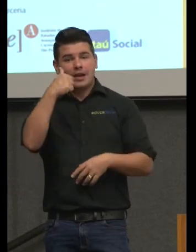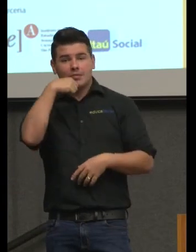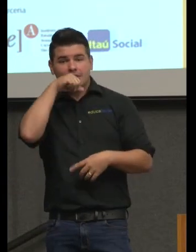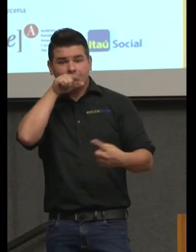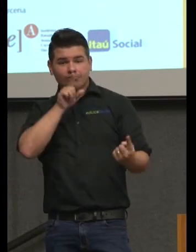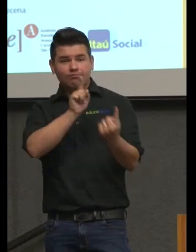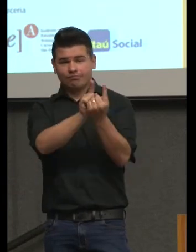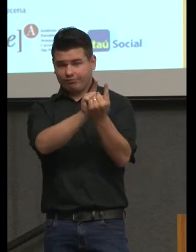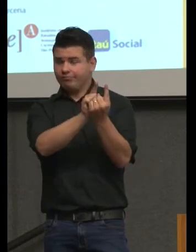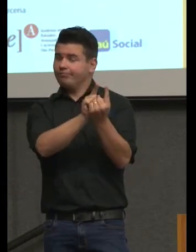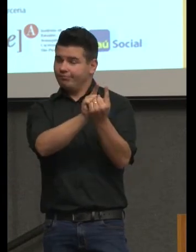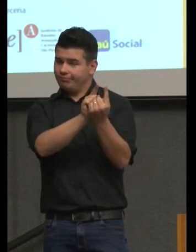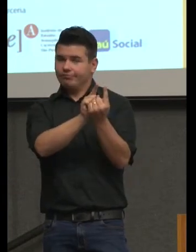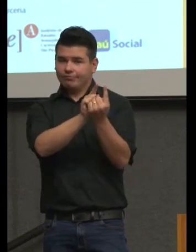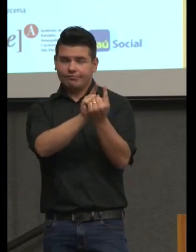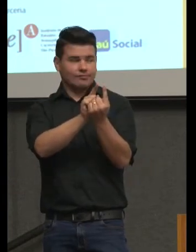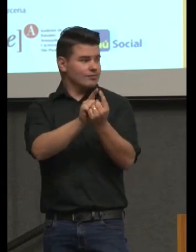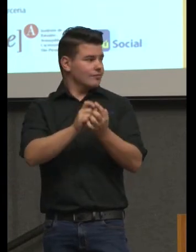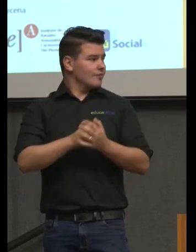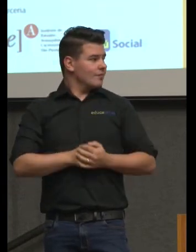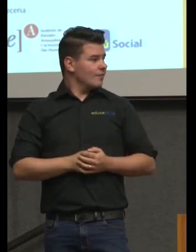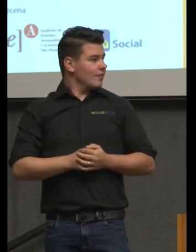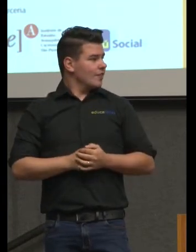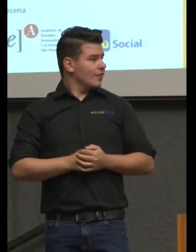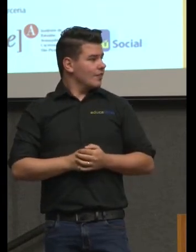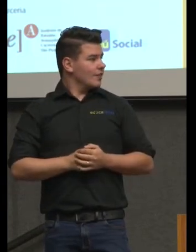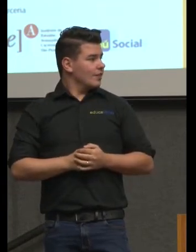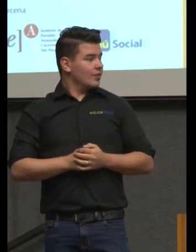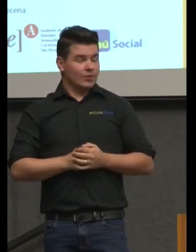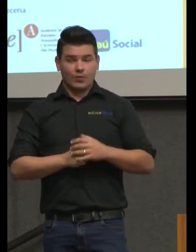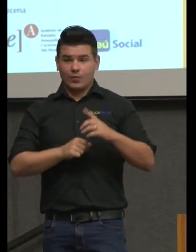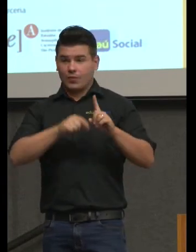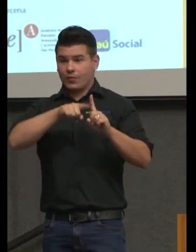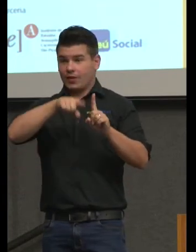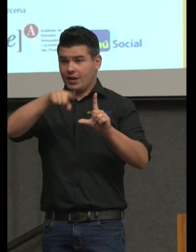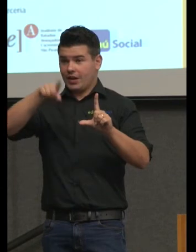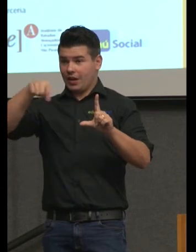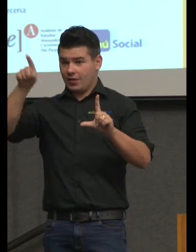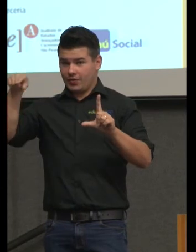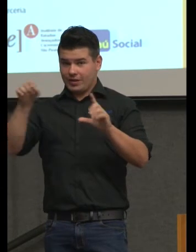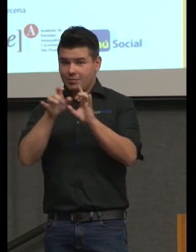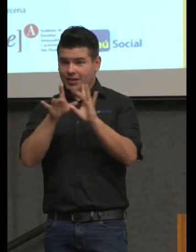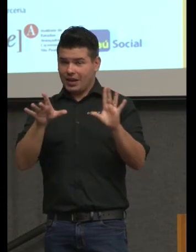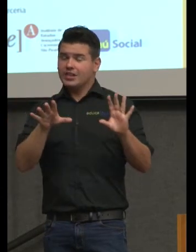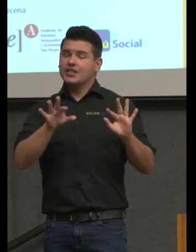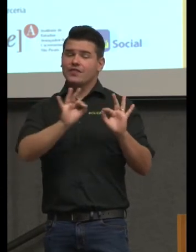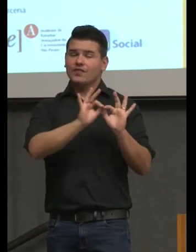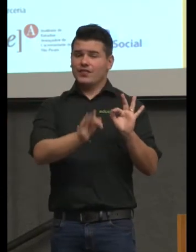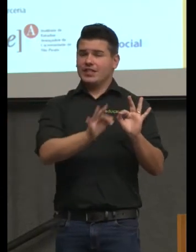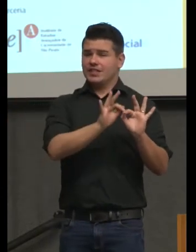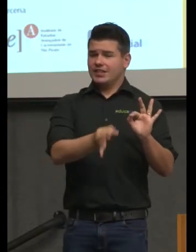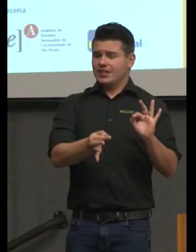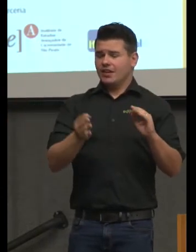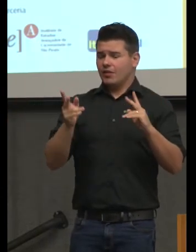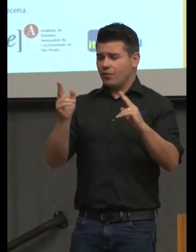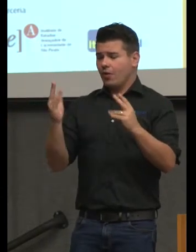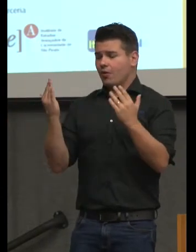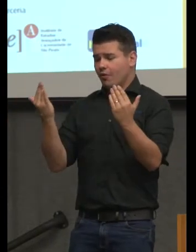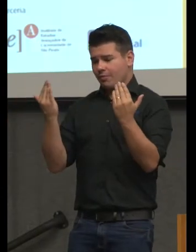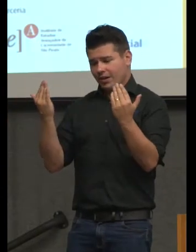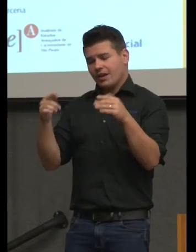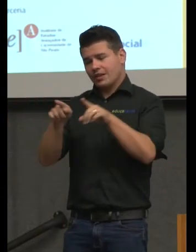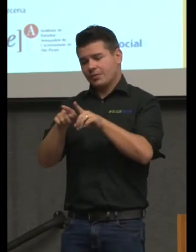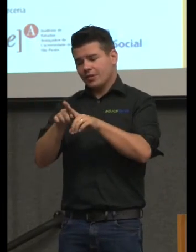é Bernadette grau de liberdade em física também tem algo a ver com isso